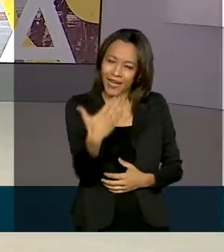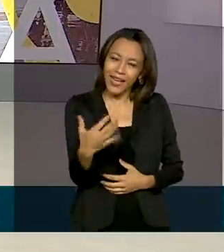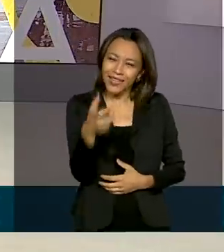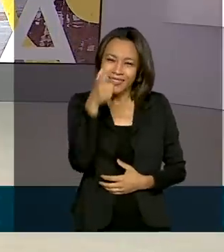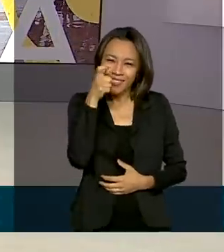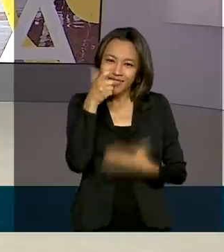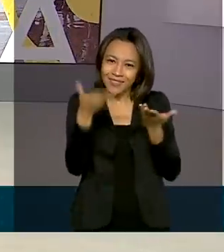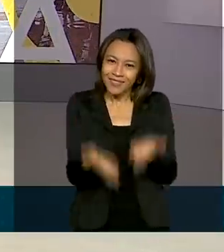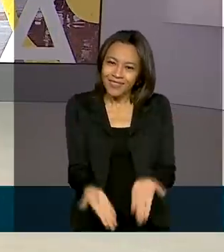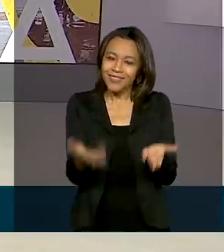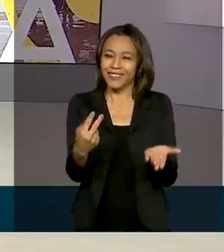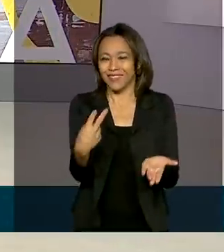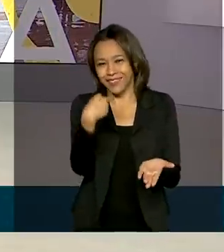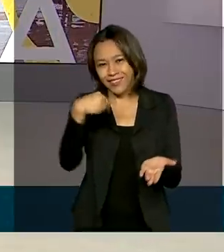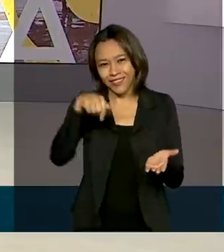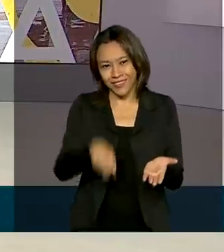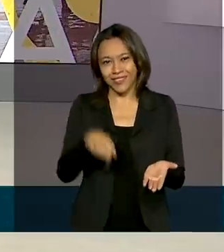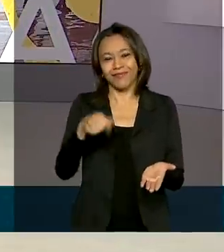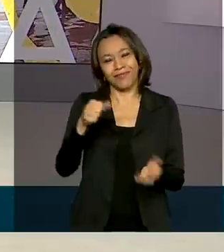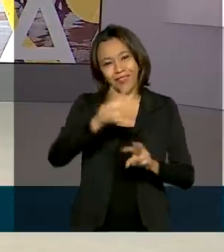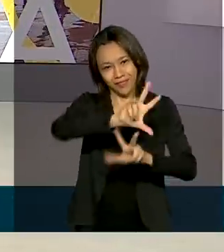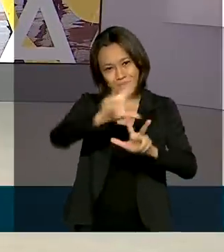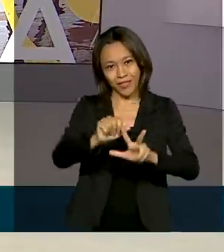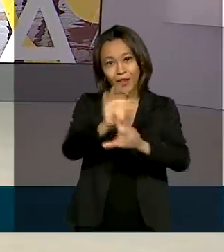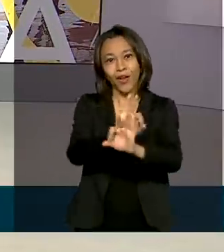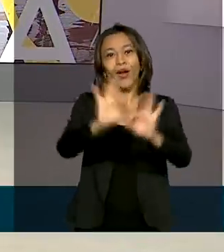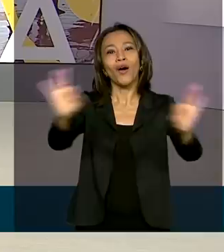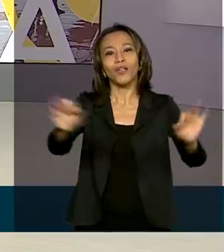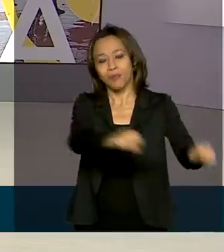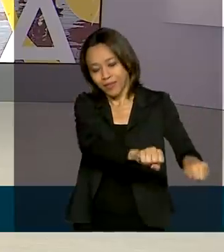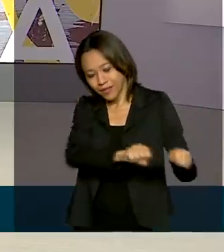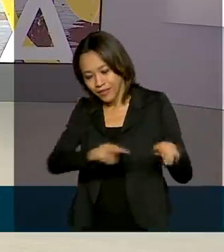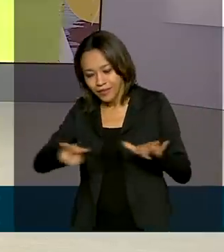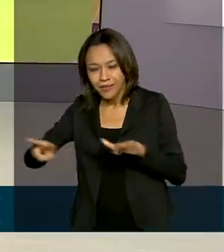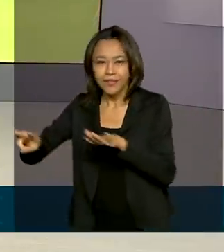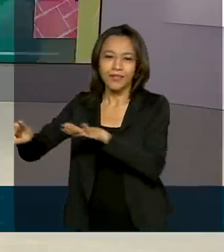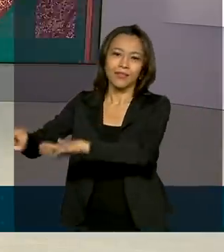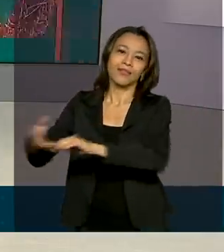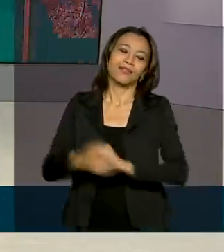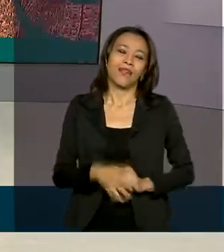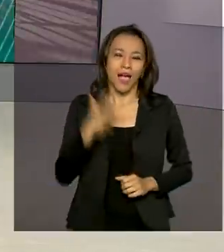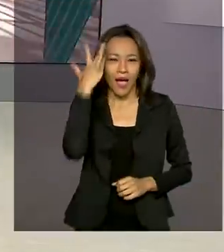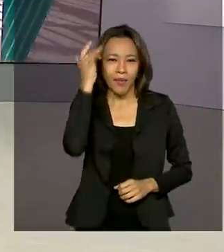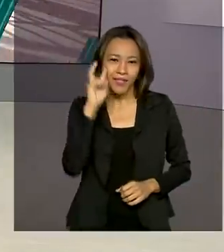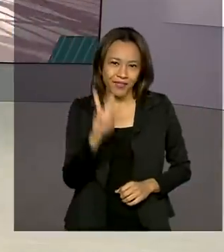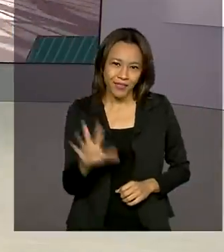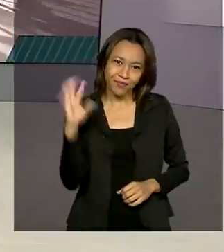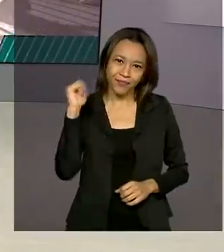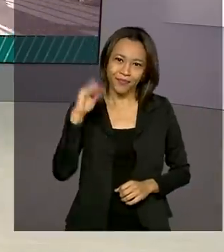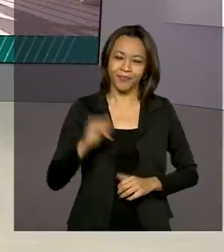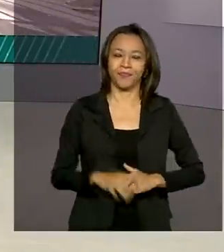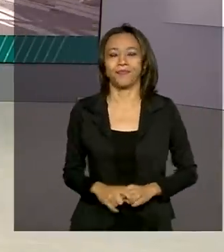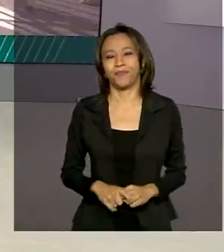audiência, pela sua companhia aqui na TV Brasil. Um ótimo início de semana para você. Nos vemos amanhã. Até lá.